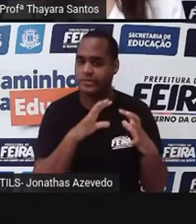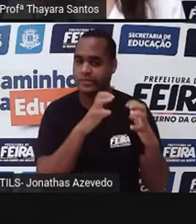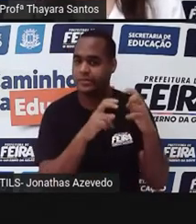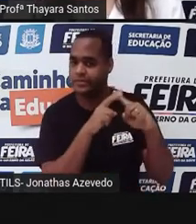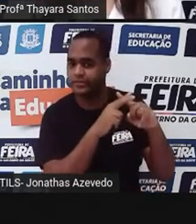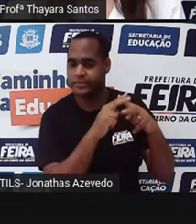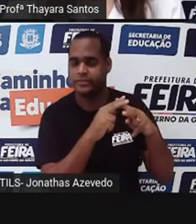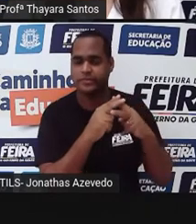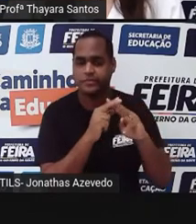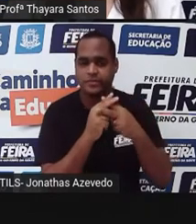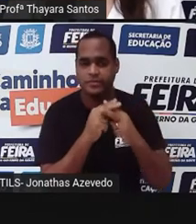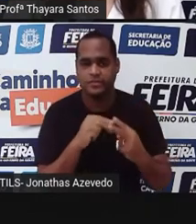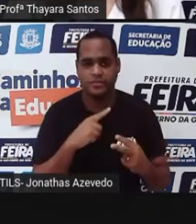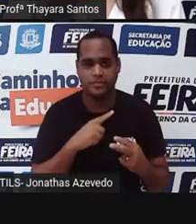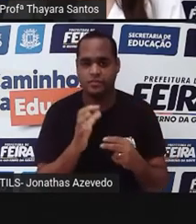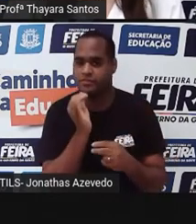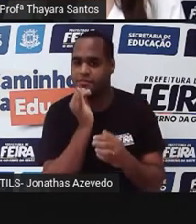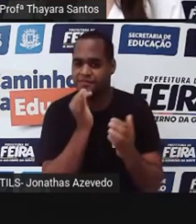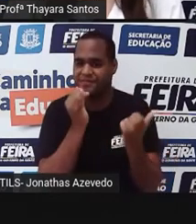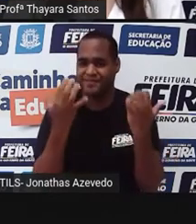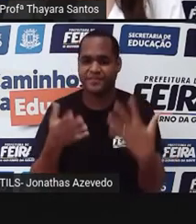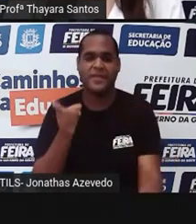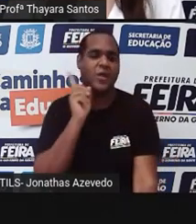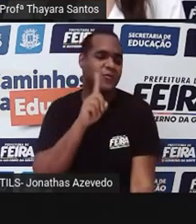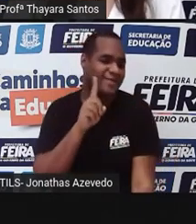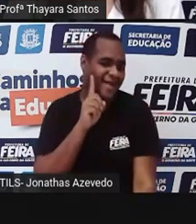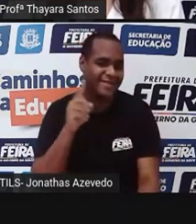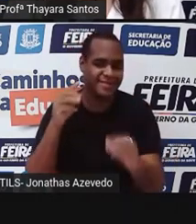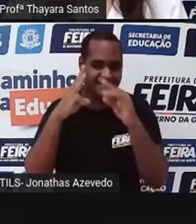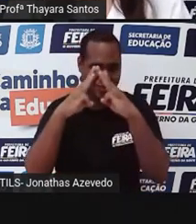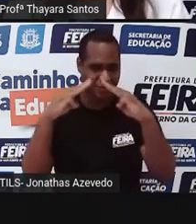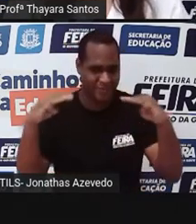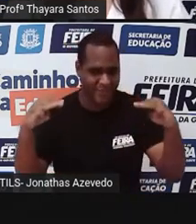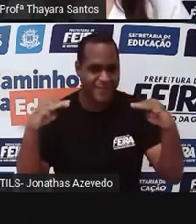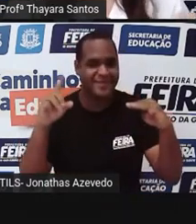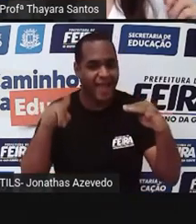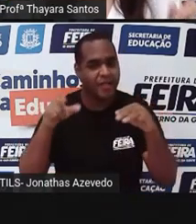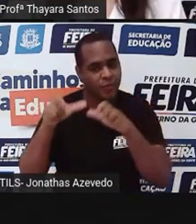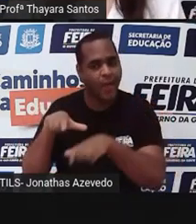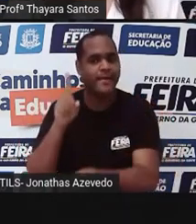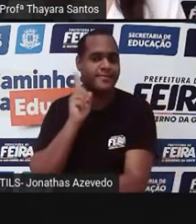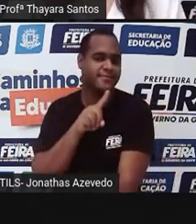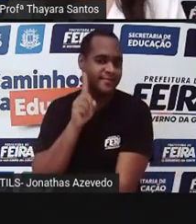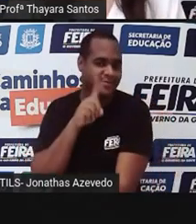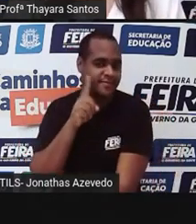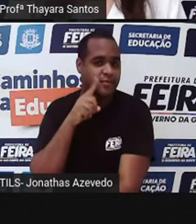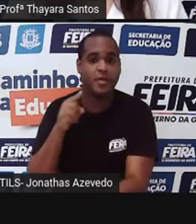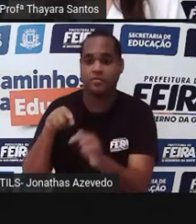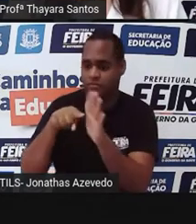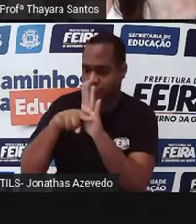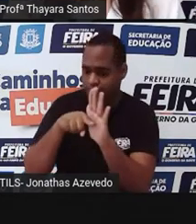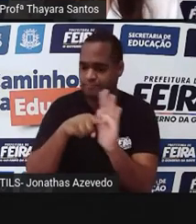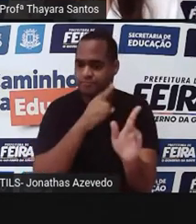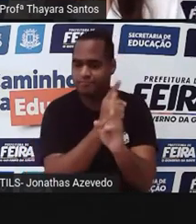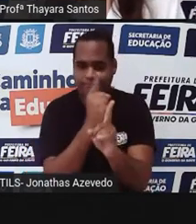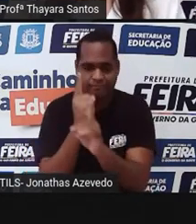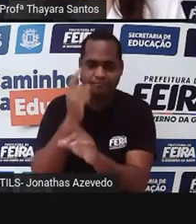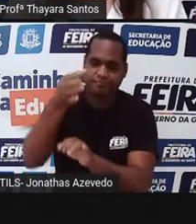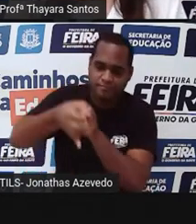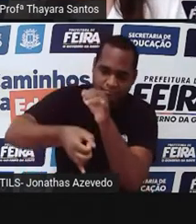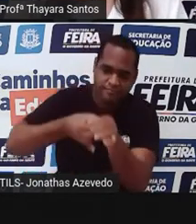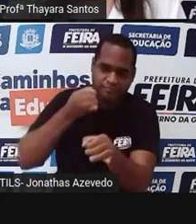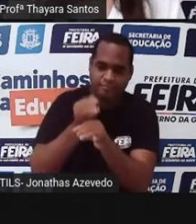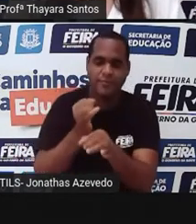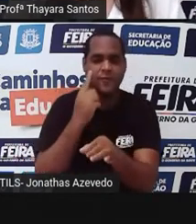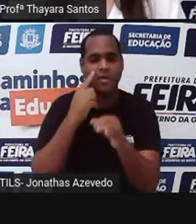exemplar dela lá no Museu dos Estados Unidos, que o Museu Smithsonian. Então, depois vocês podem pesquisar aí na internet para ver como era essa